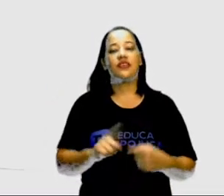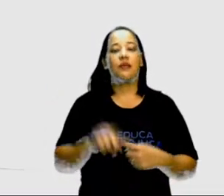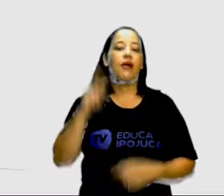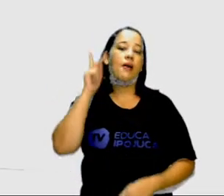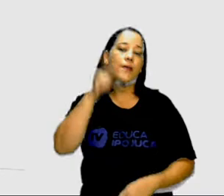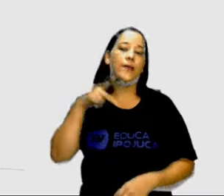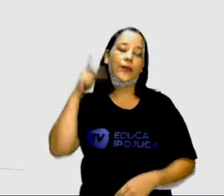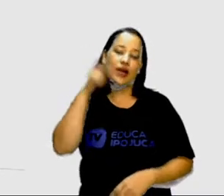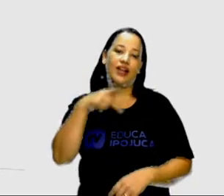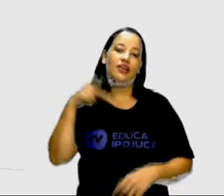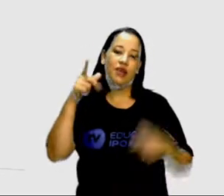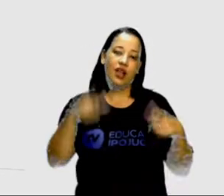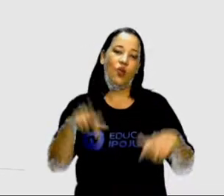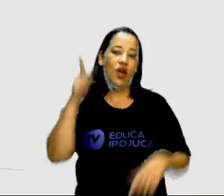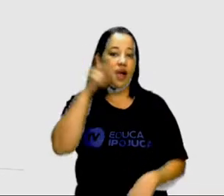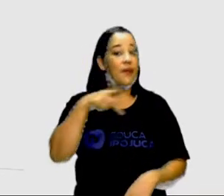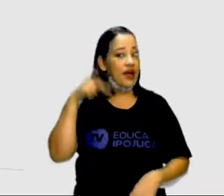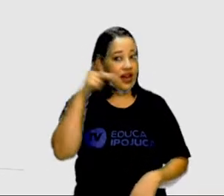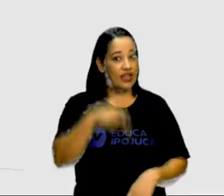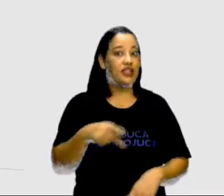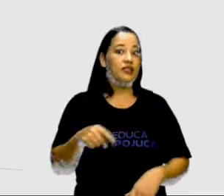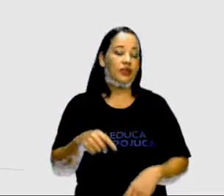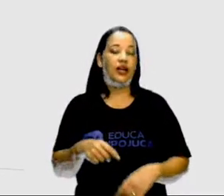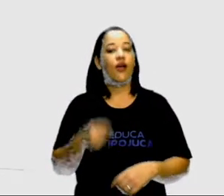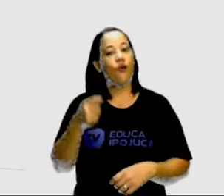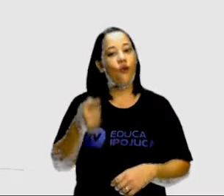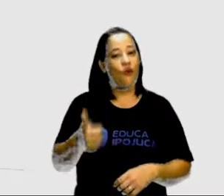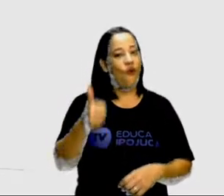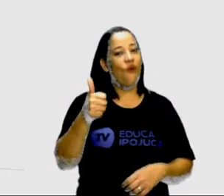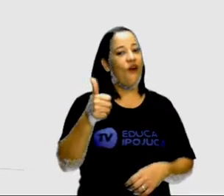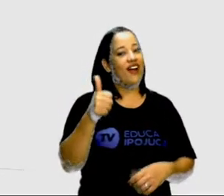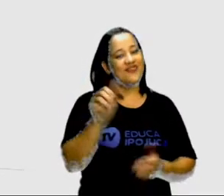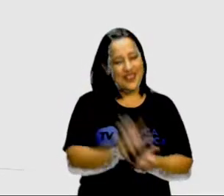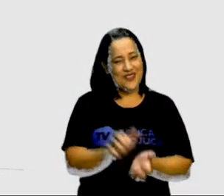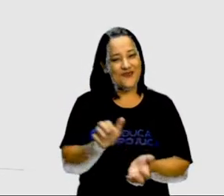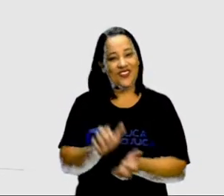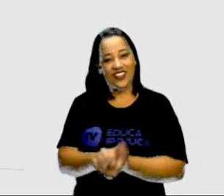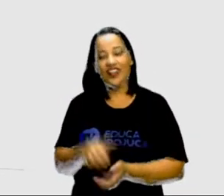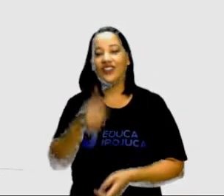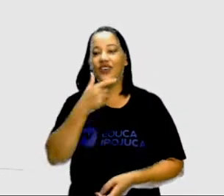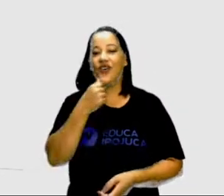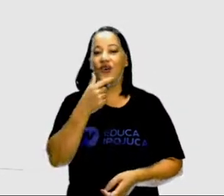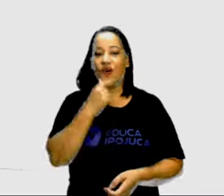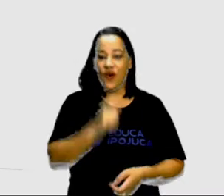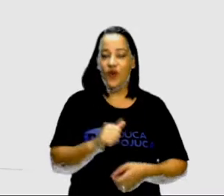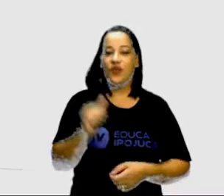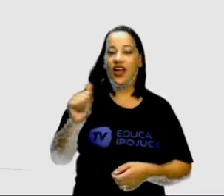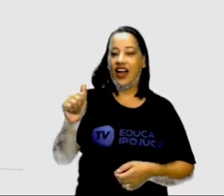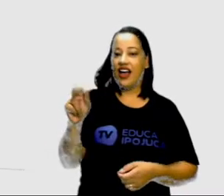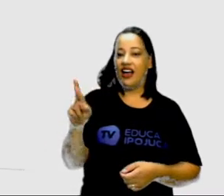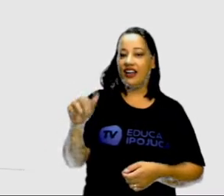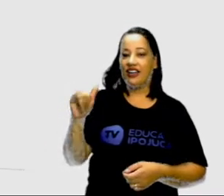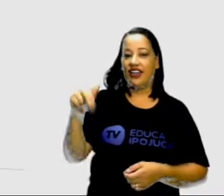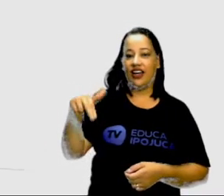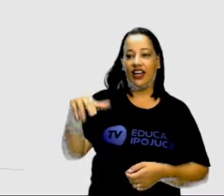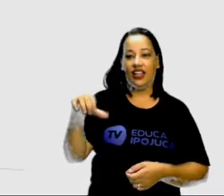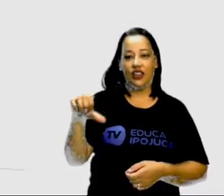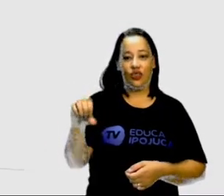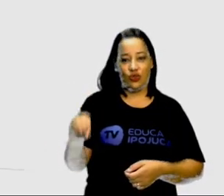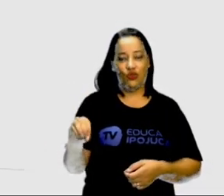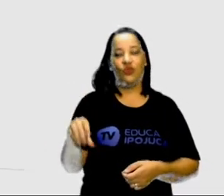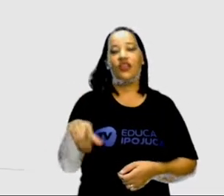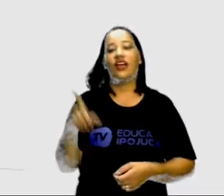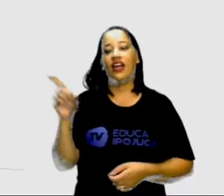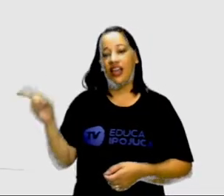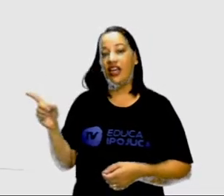Com o nosso tão conhecido E quase pernambucano O paraibano Ariano Suassuna Que morava aqui em Pernambuco Há muito